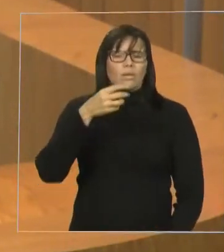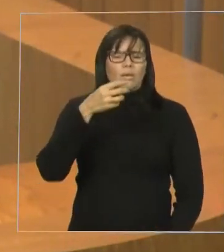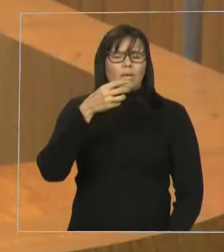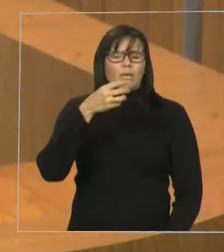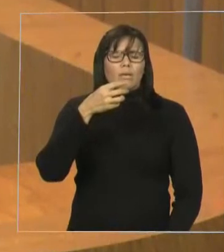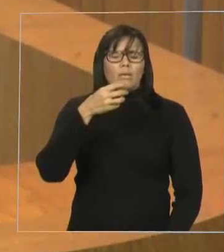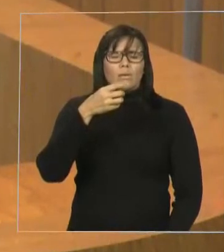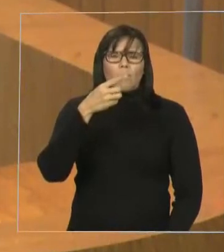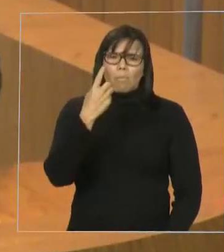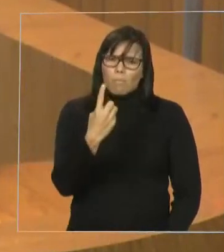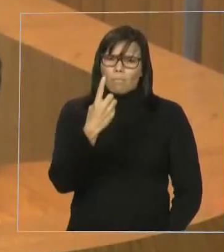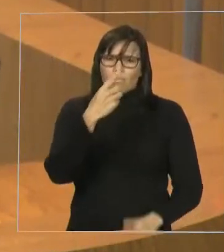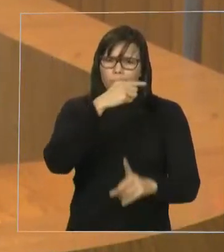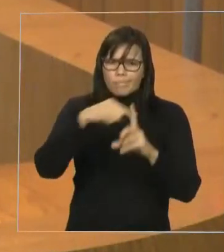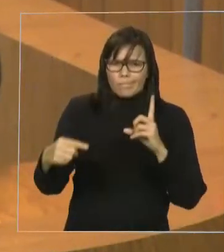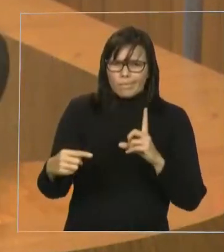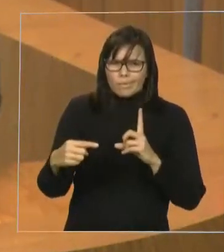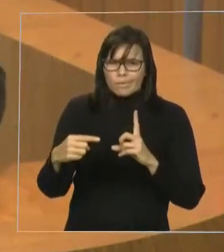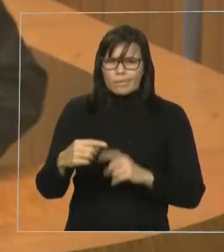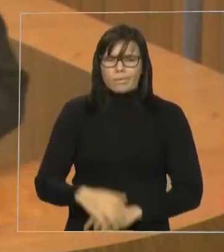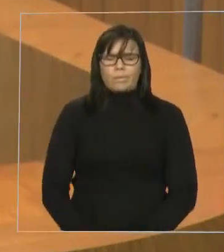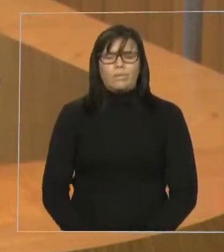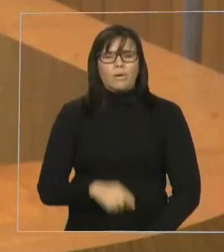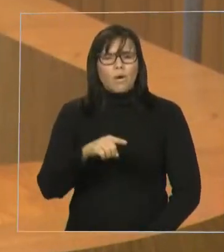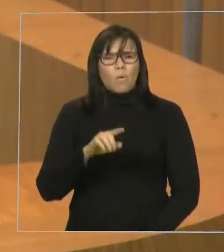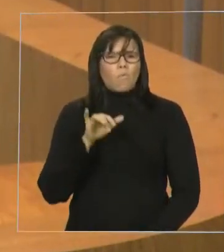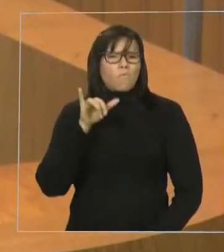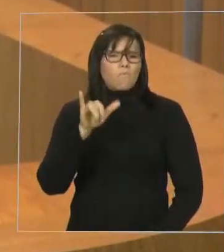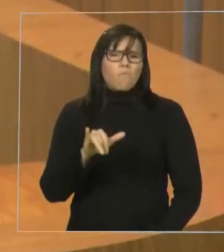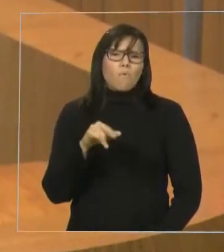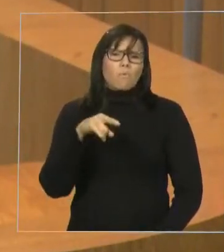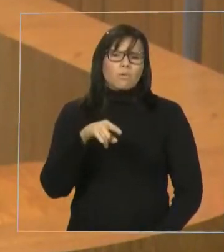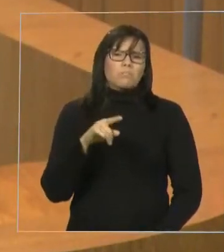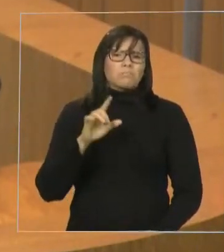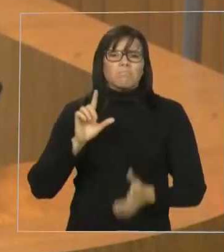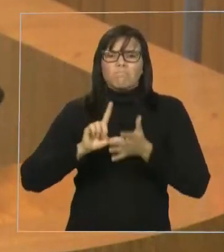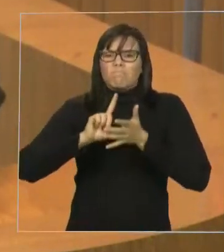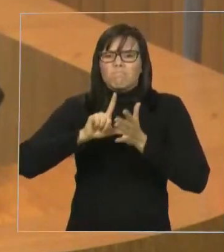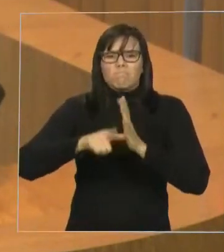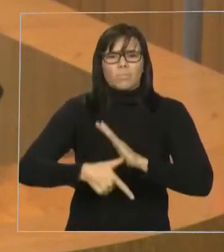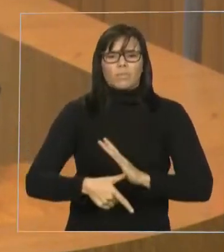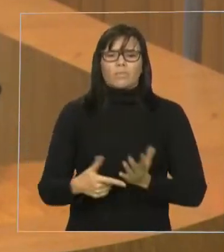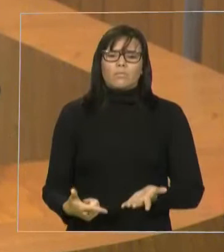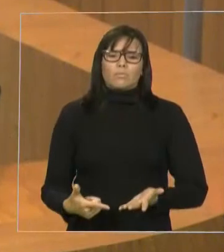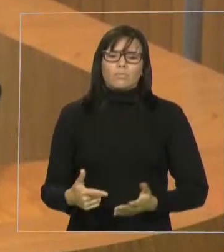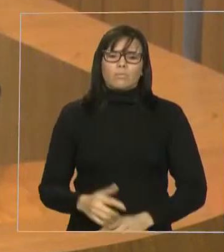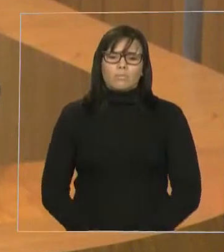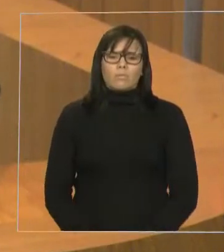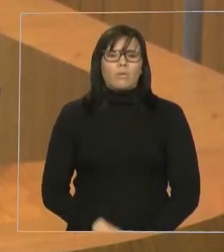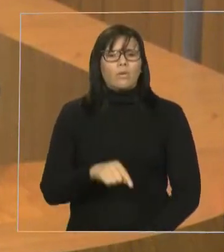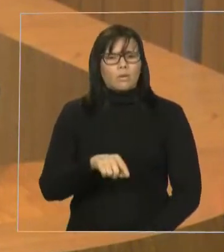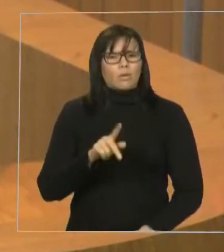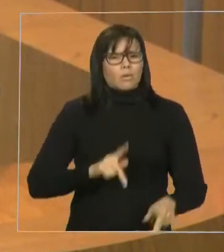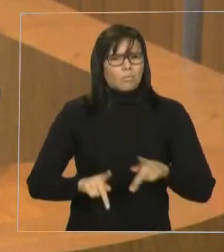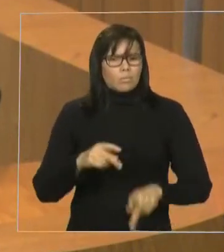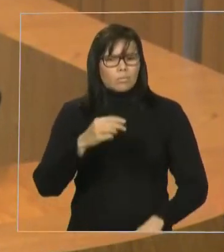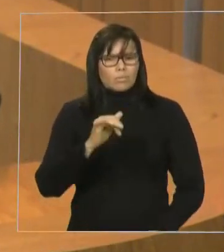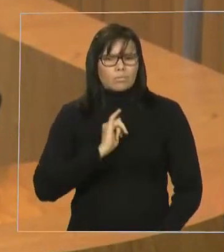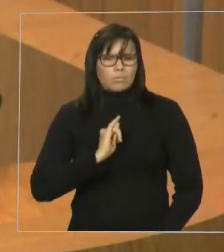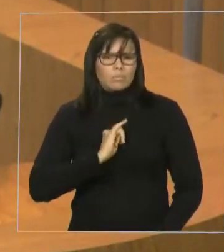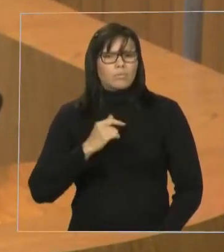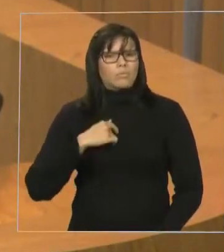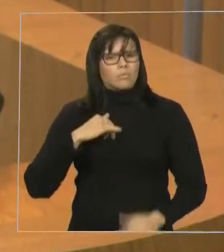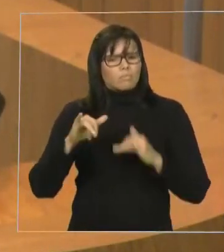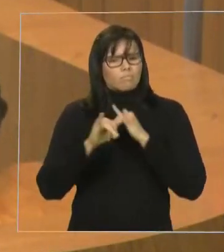aos passageiros, à sua população e o nosso apoio incondicional à população de Imperatriz,